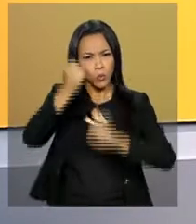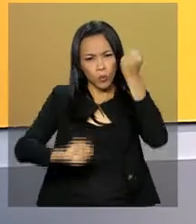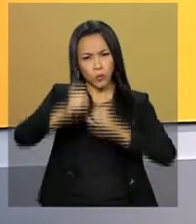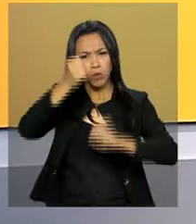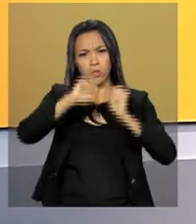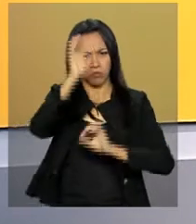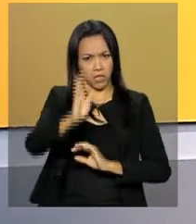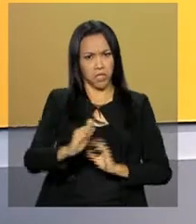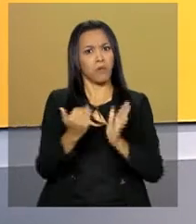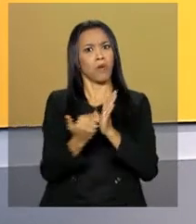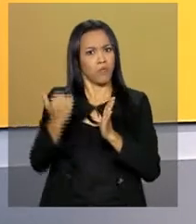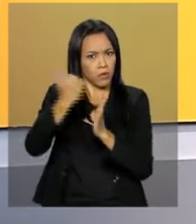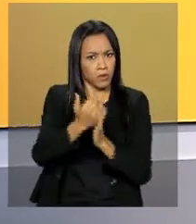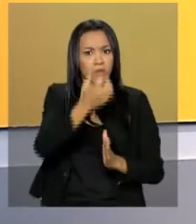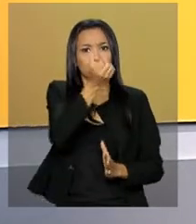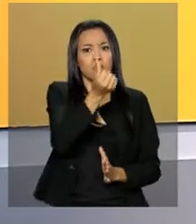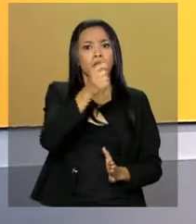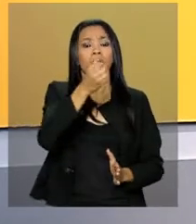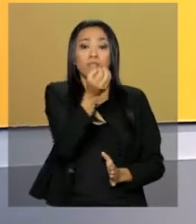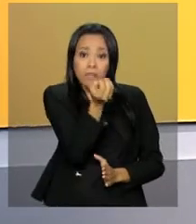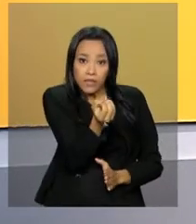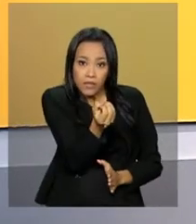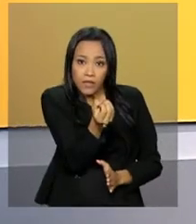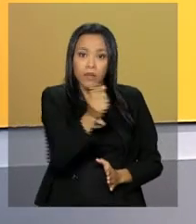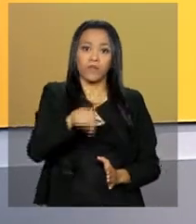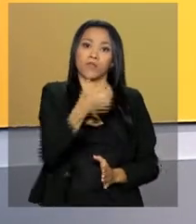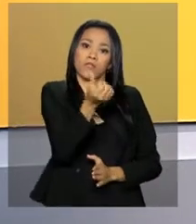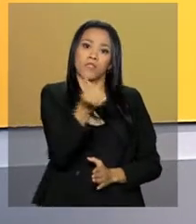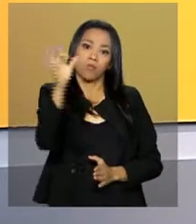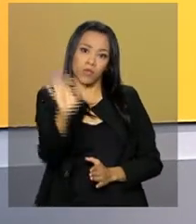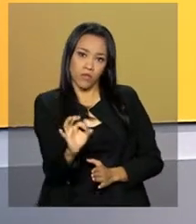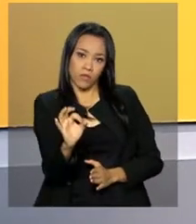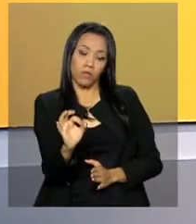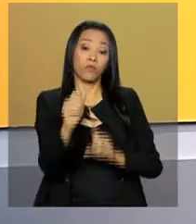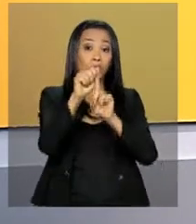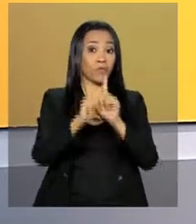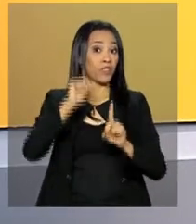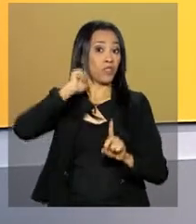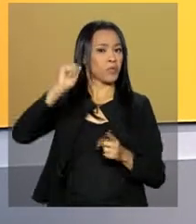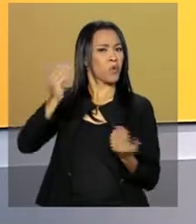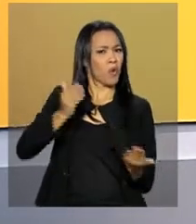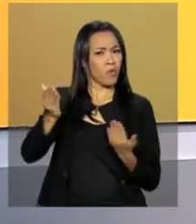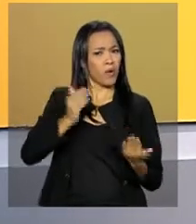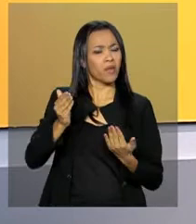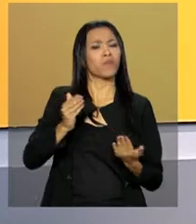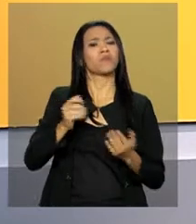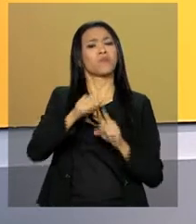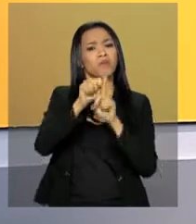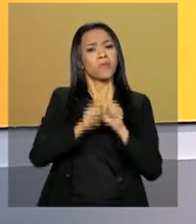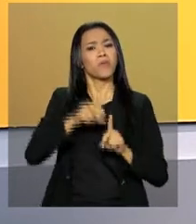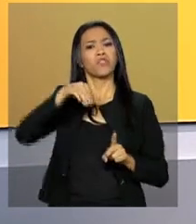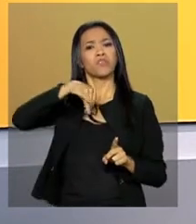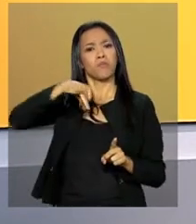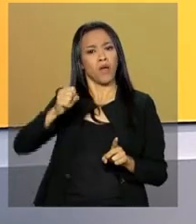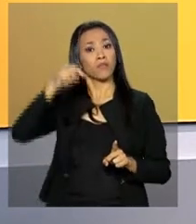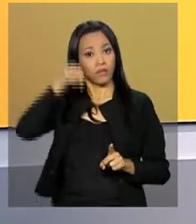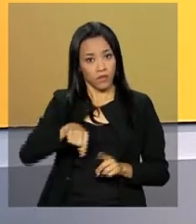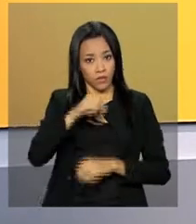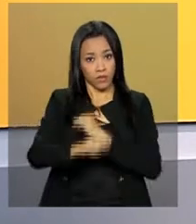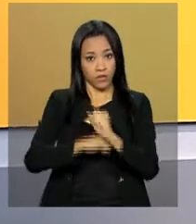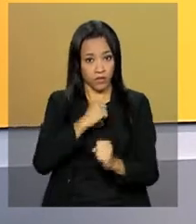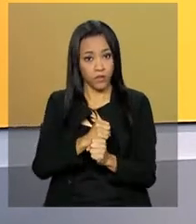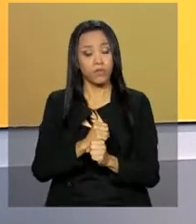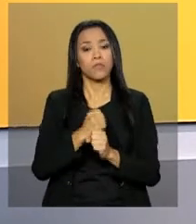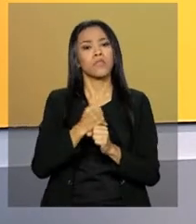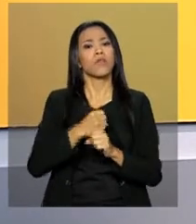cresceu 0,6% no mês de abril, na comparação com março deste ano. De acordo com os